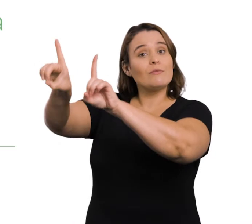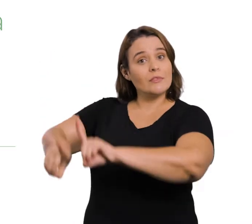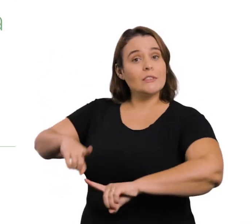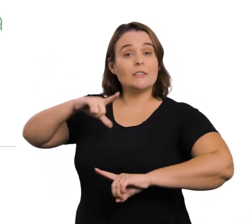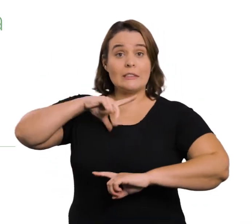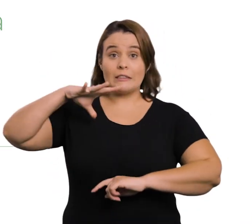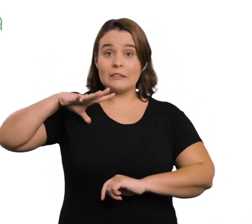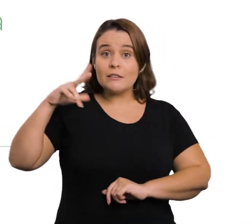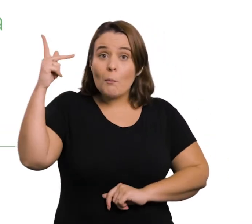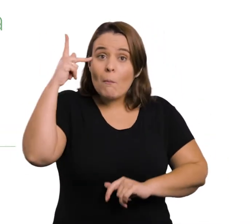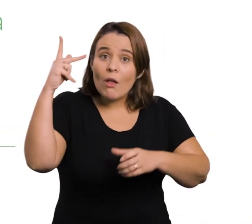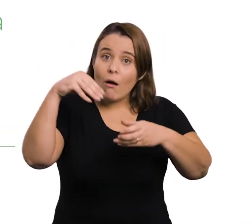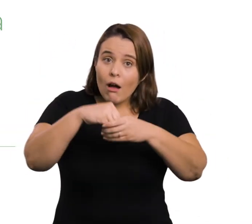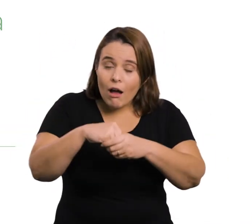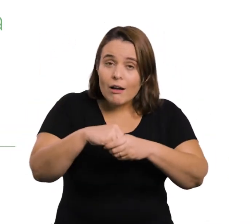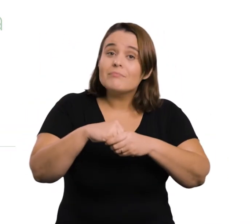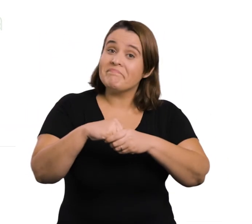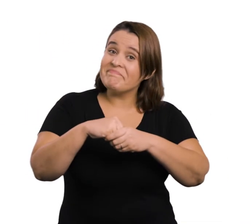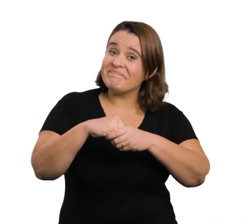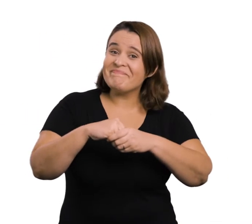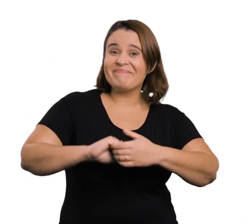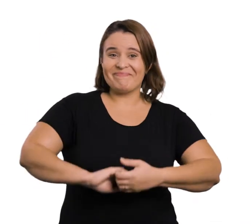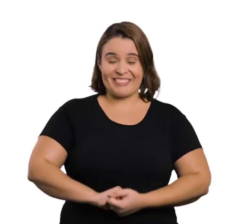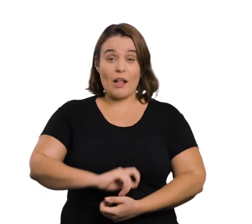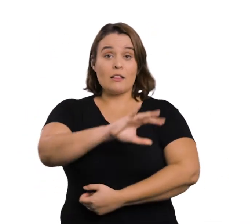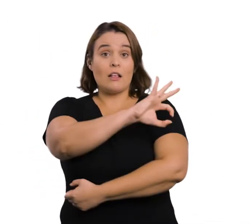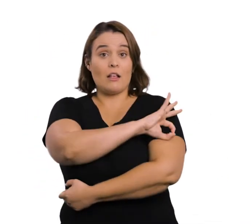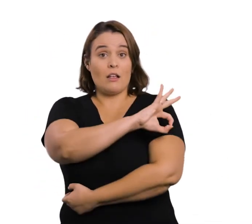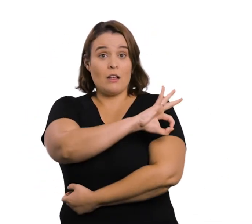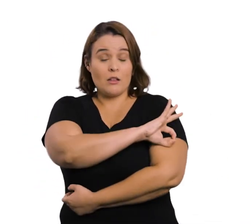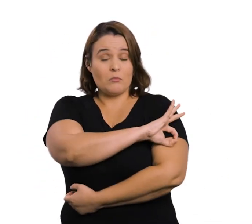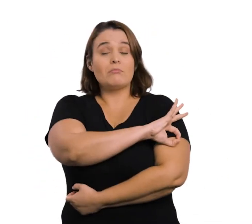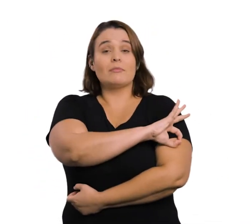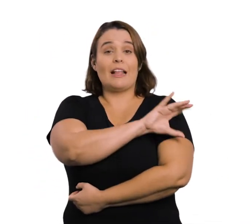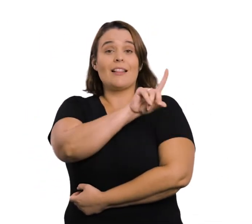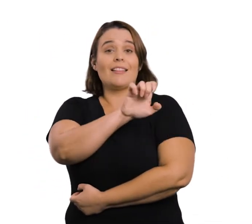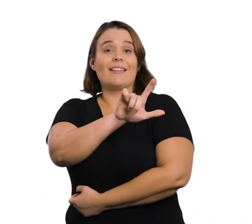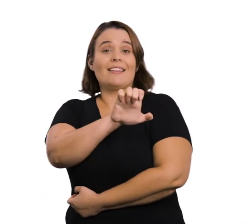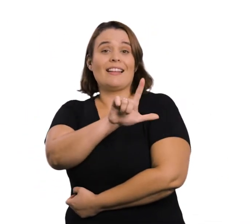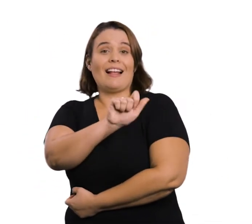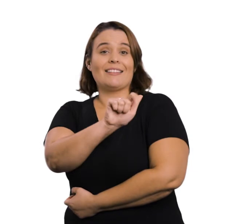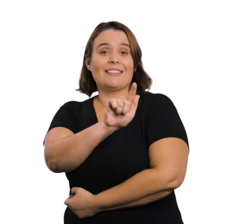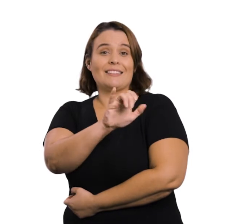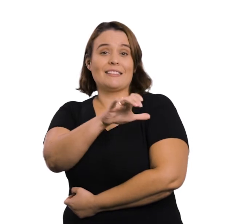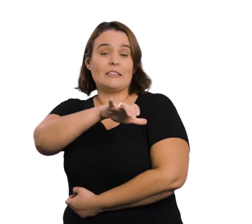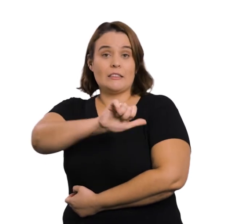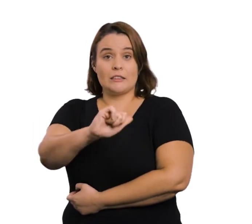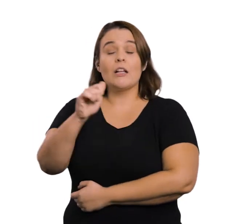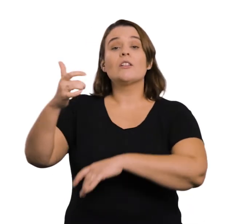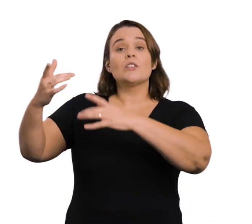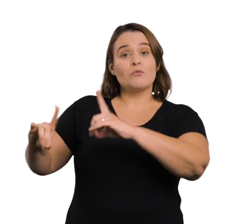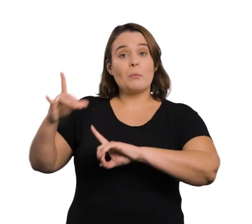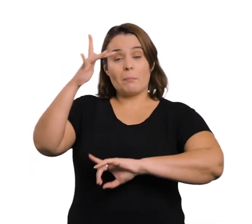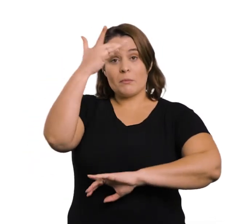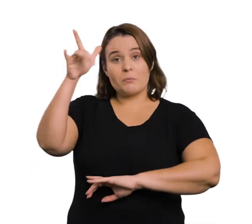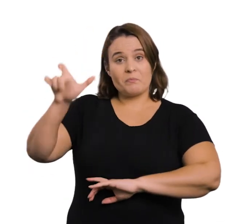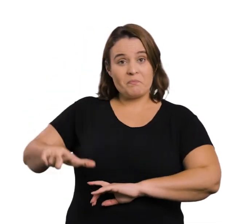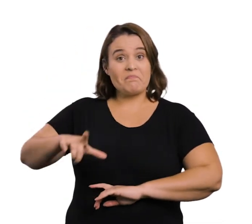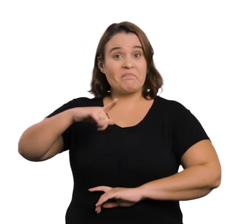Deficiência na cidade de São Paulo. A Delegacia de Polícia da Pessoa com Deficiência do Estado de São Paulo,